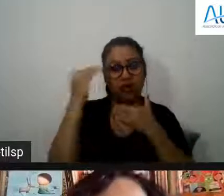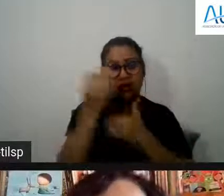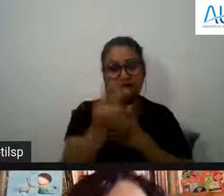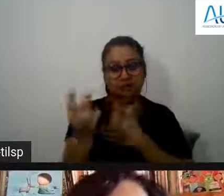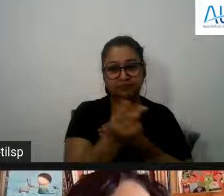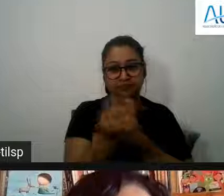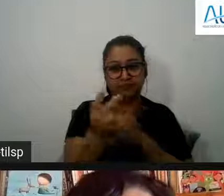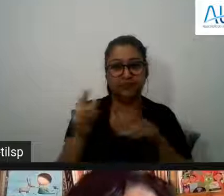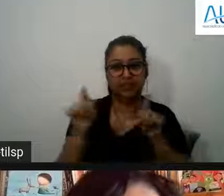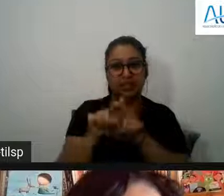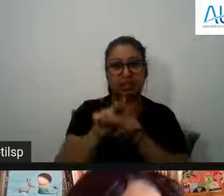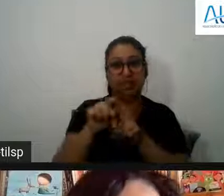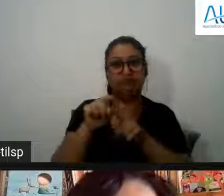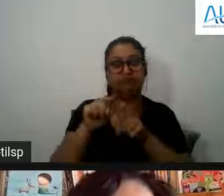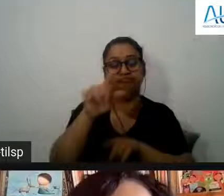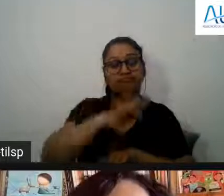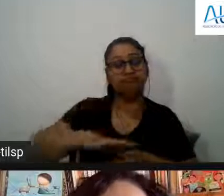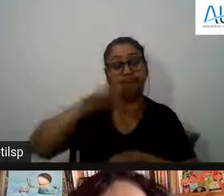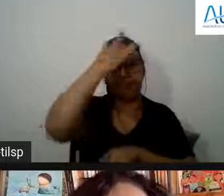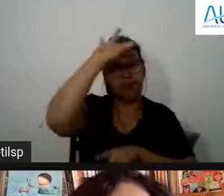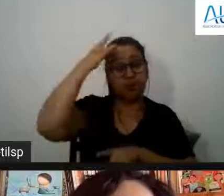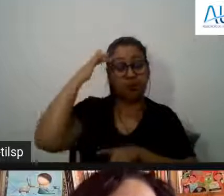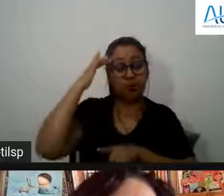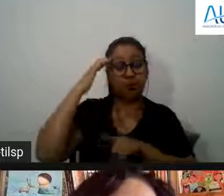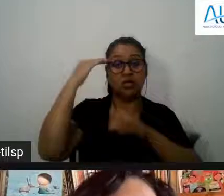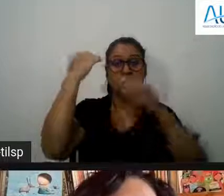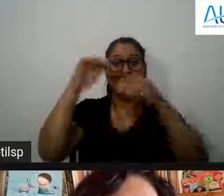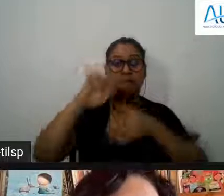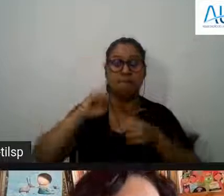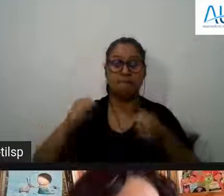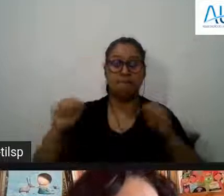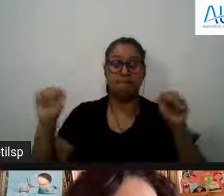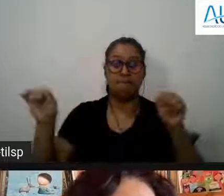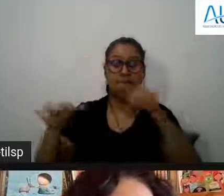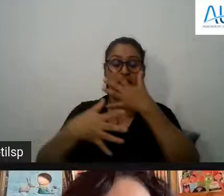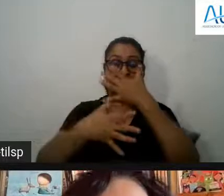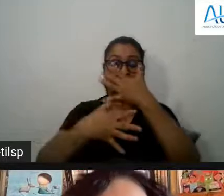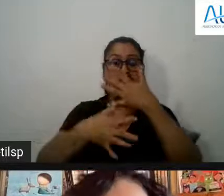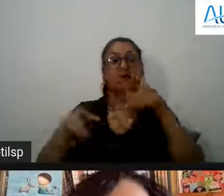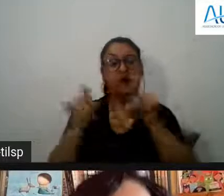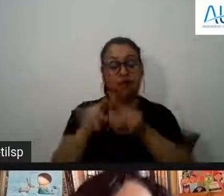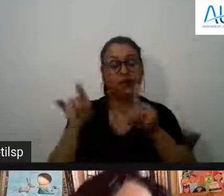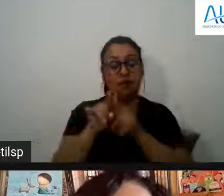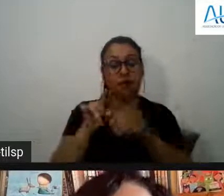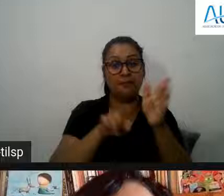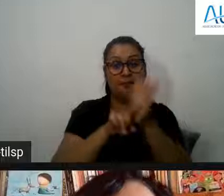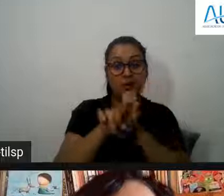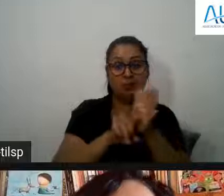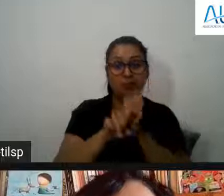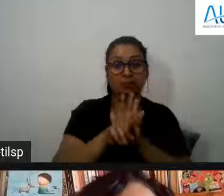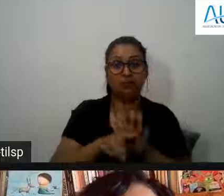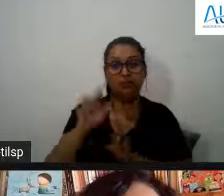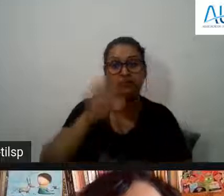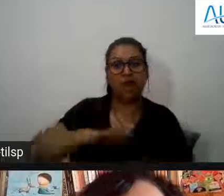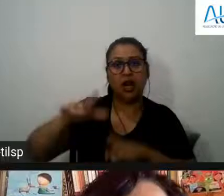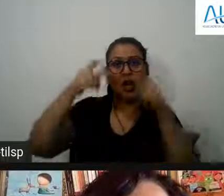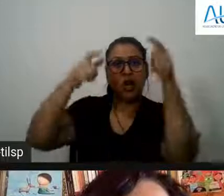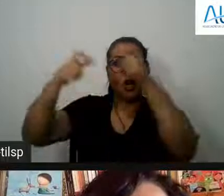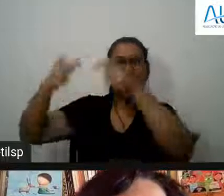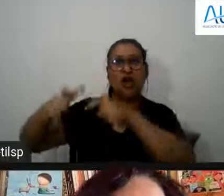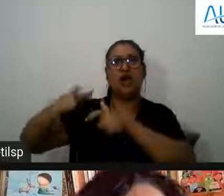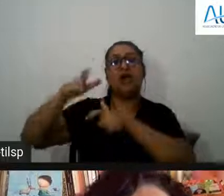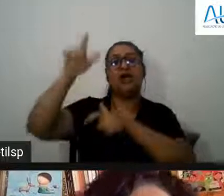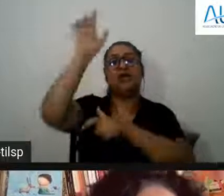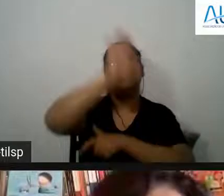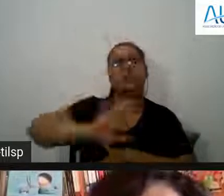agradecer também a todo o público aqui presente que enviou mensagens e que enviou perguntas tem pessoas de todos os lugares do Brasil